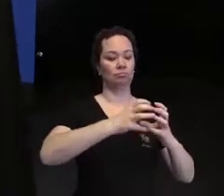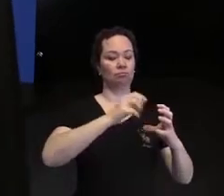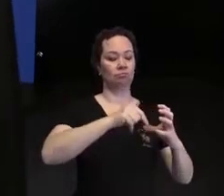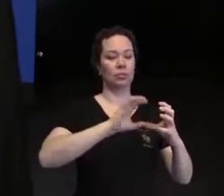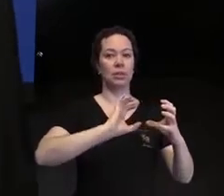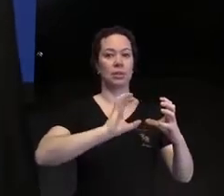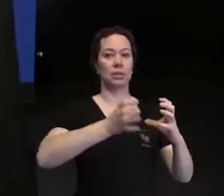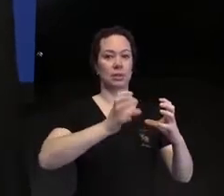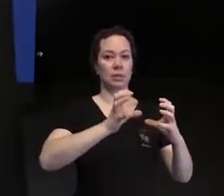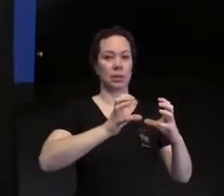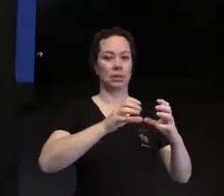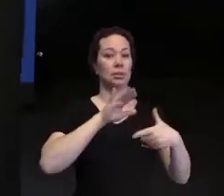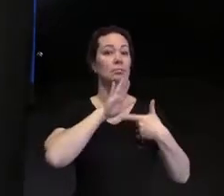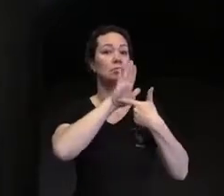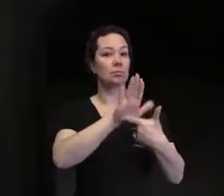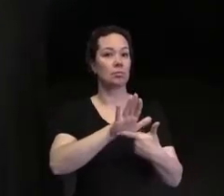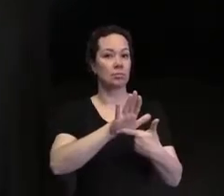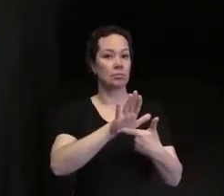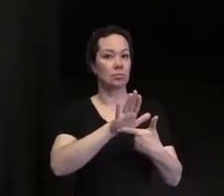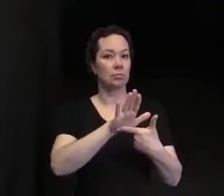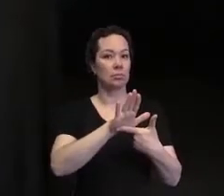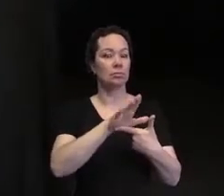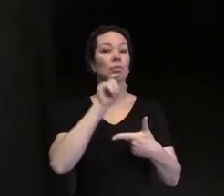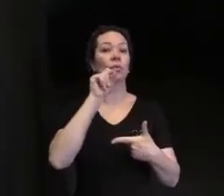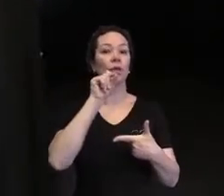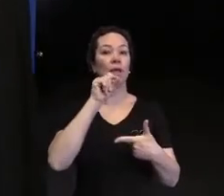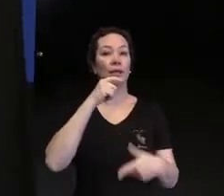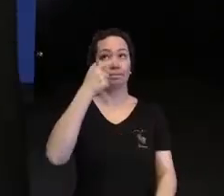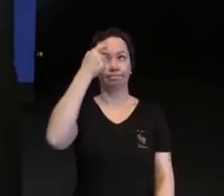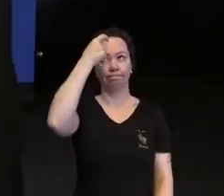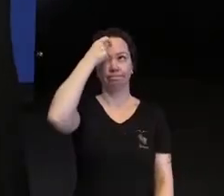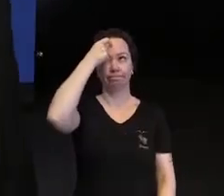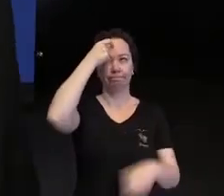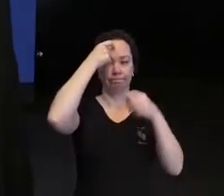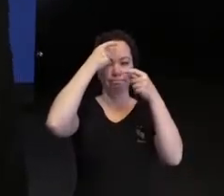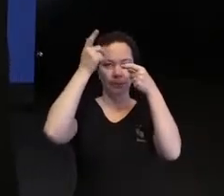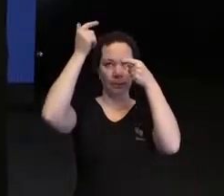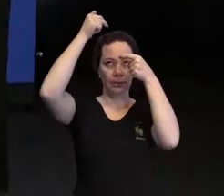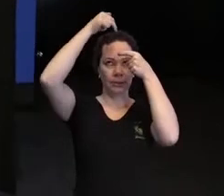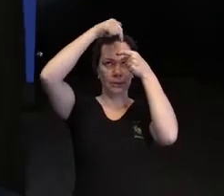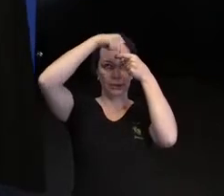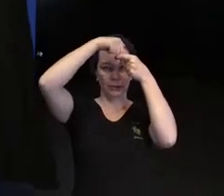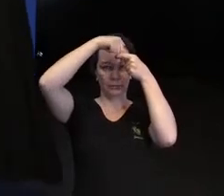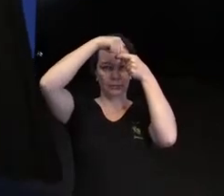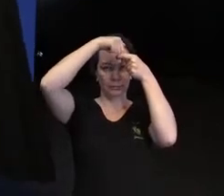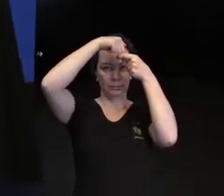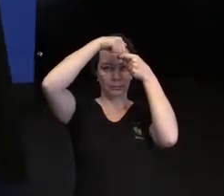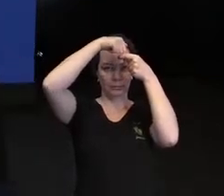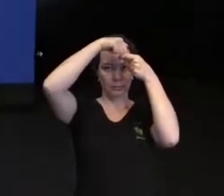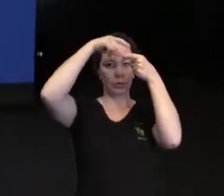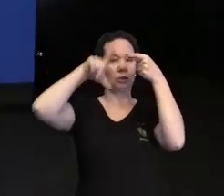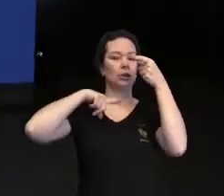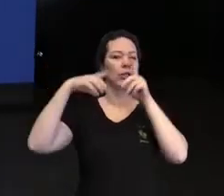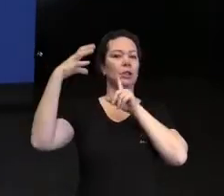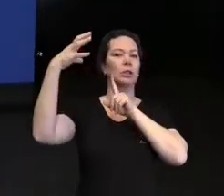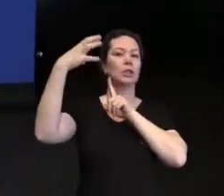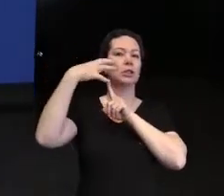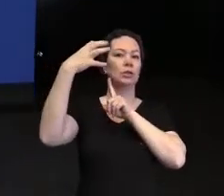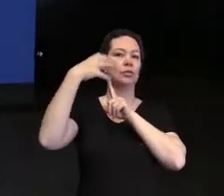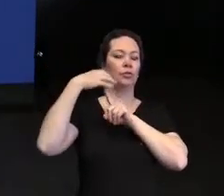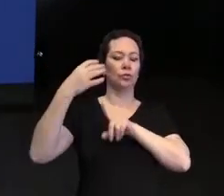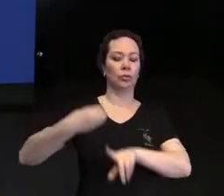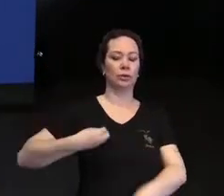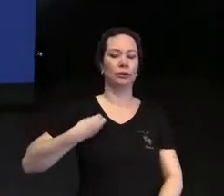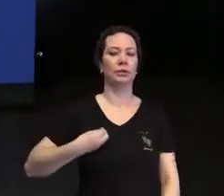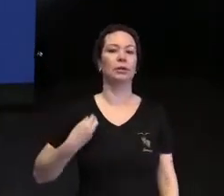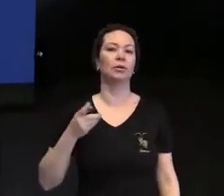tem muitos vieses inconscientes. Vieses que acabam impactando profundamente